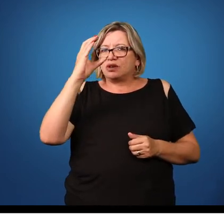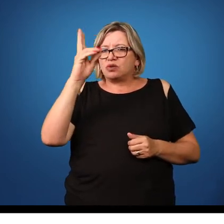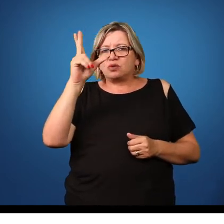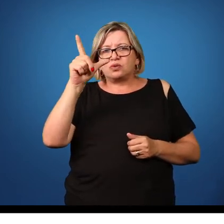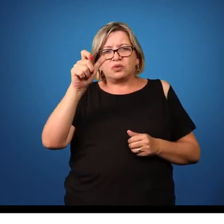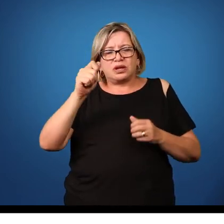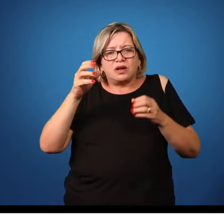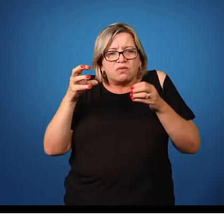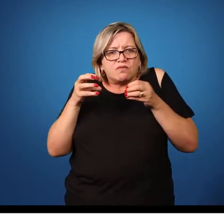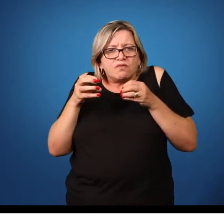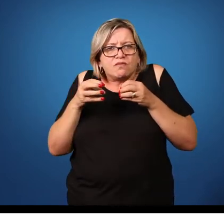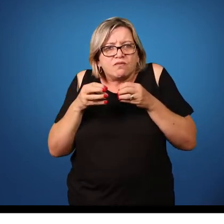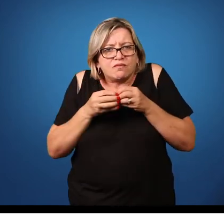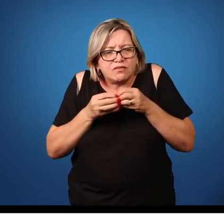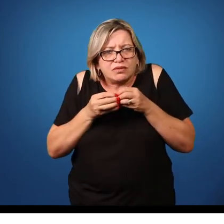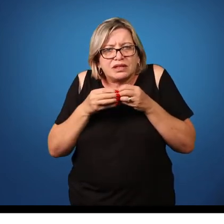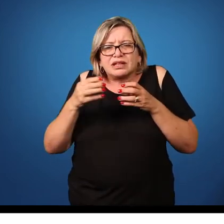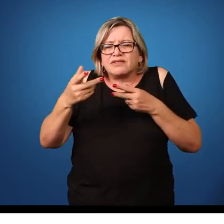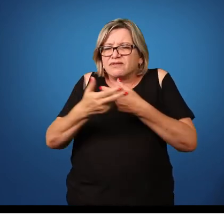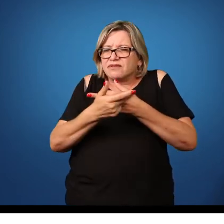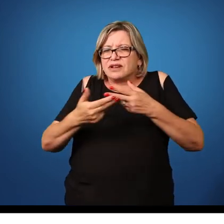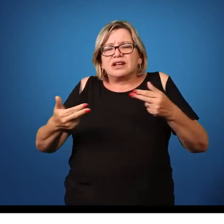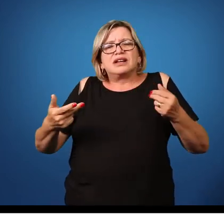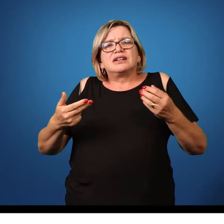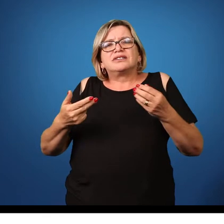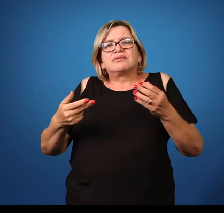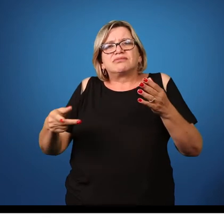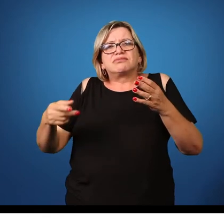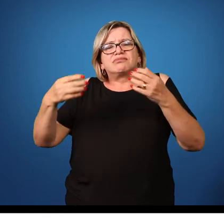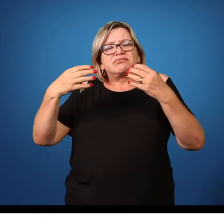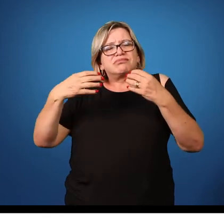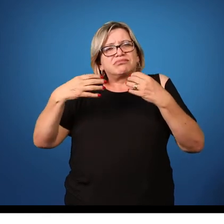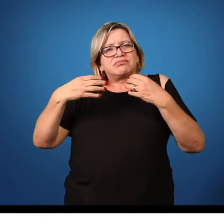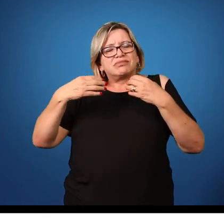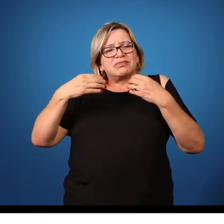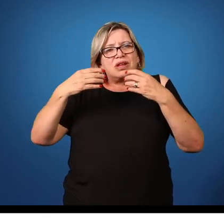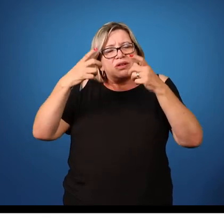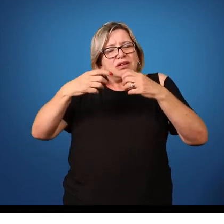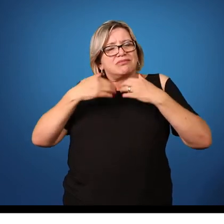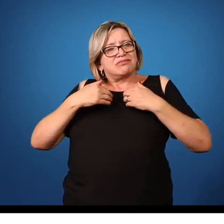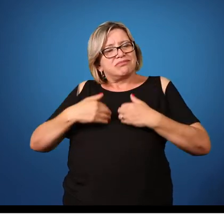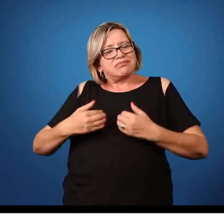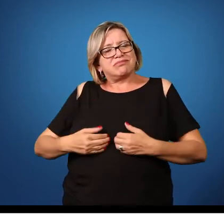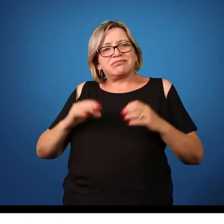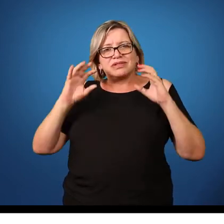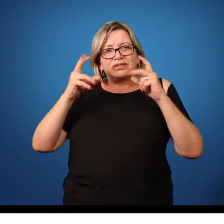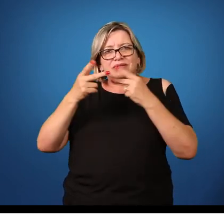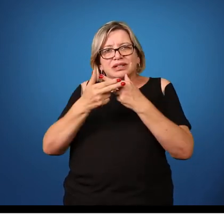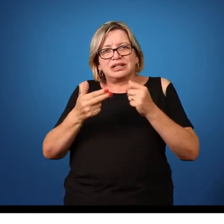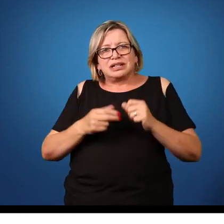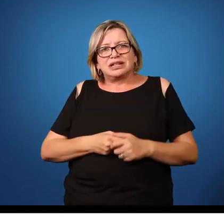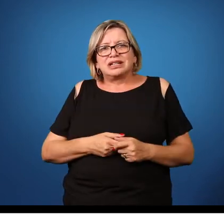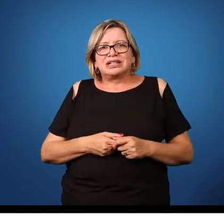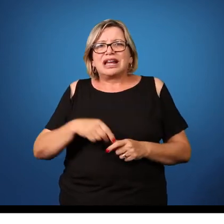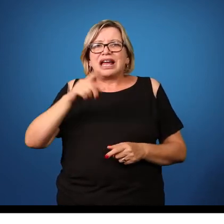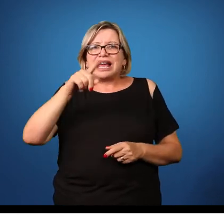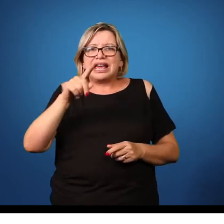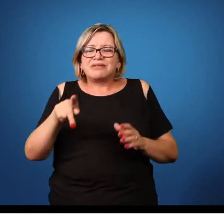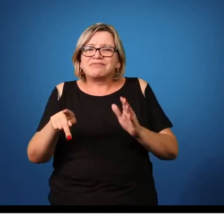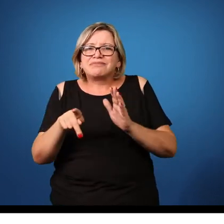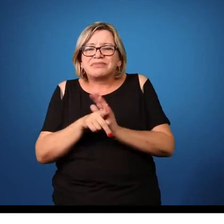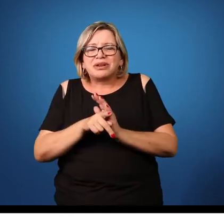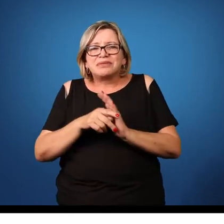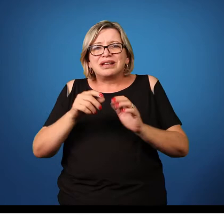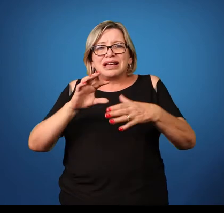por vários tecidos dos animais. É um exemplo clássico a famosa canjiquinha presente nas